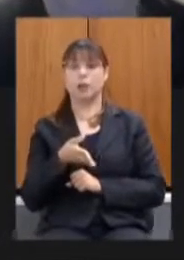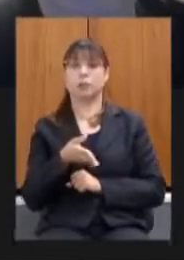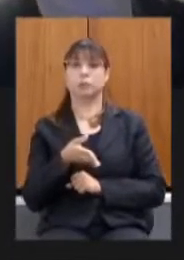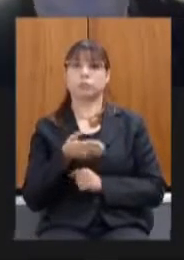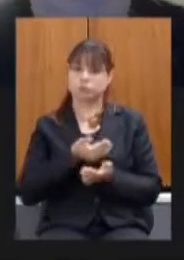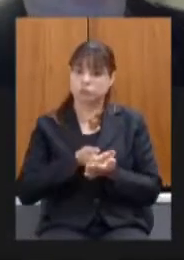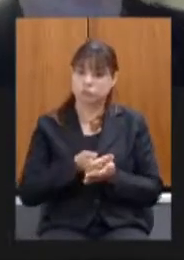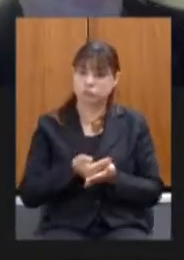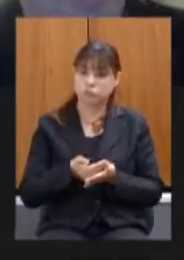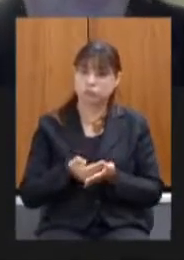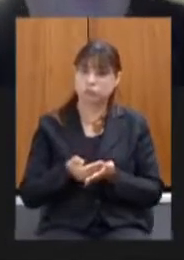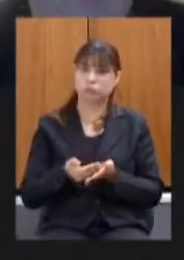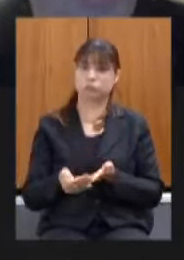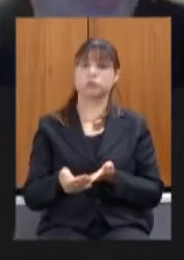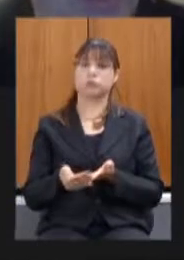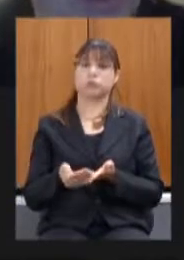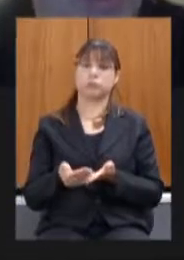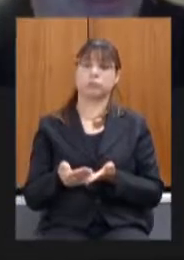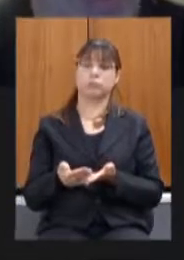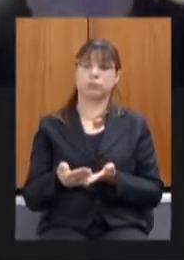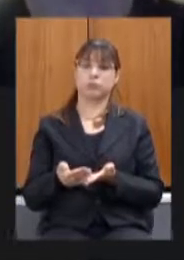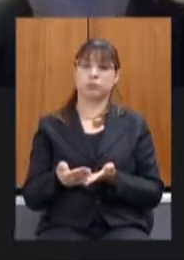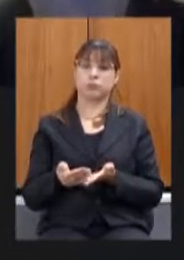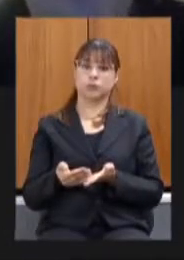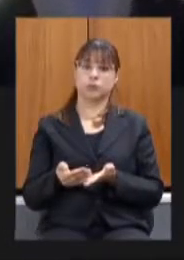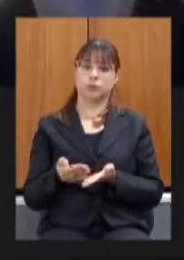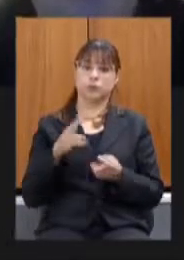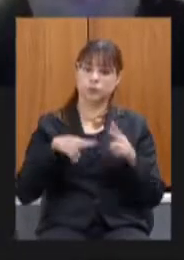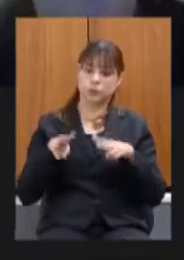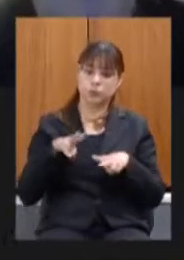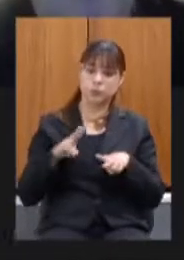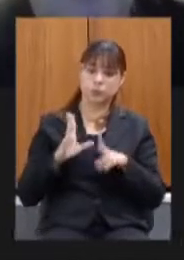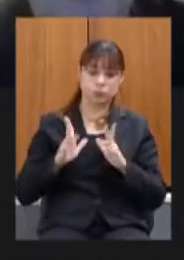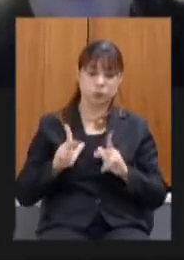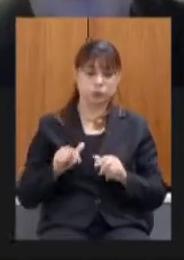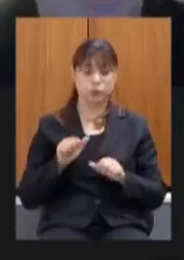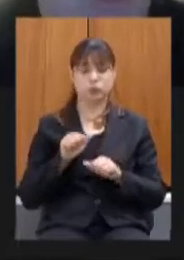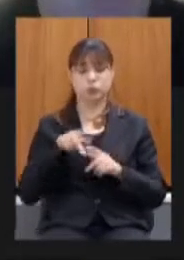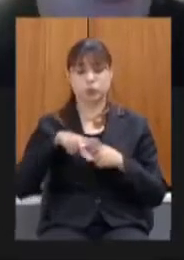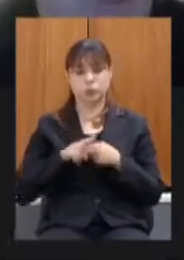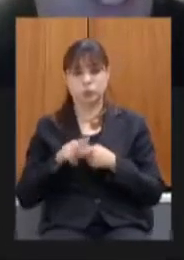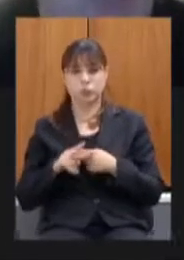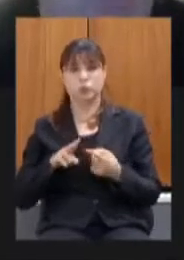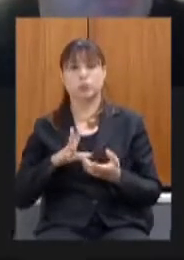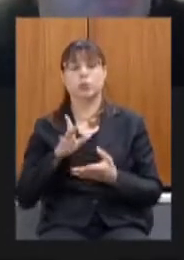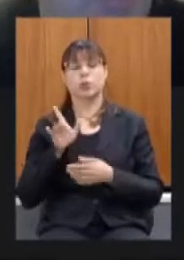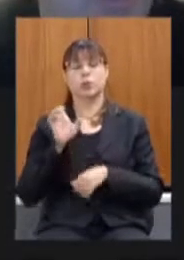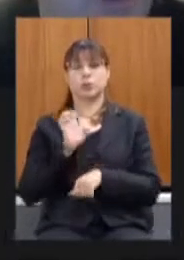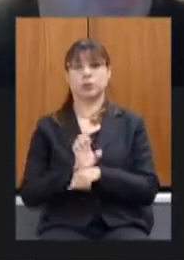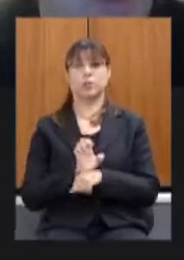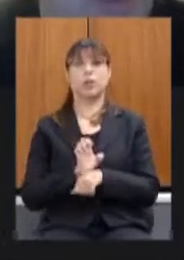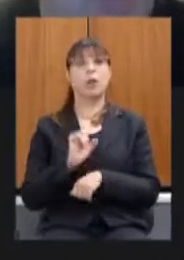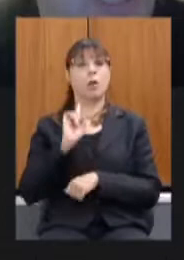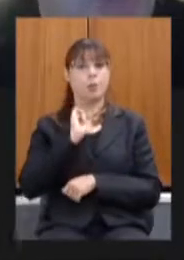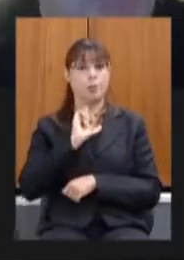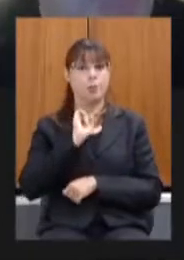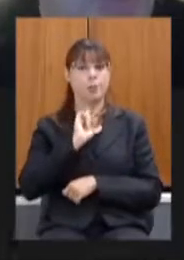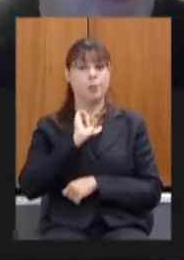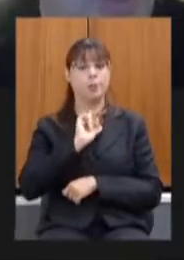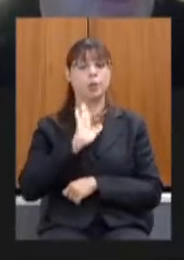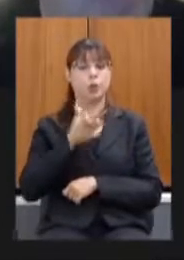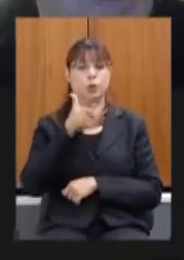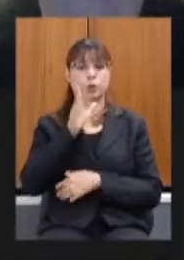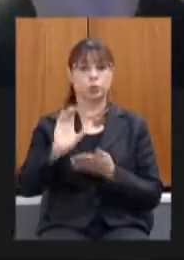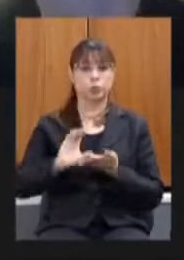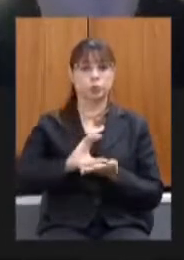iniciação o início da reparação aos estados e Minas Gerais conseguiu já receber